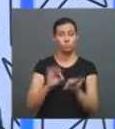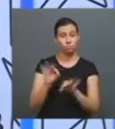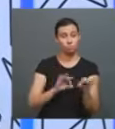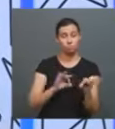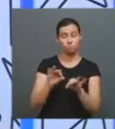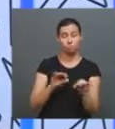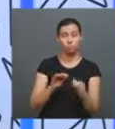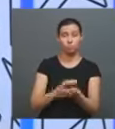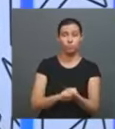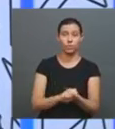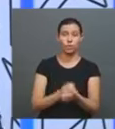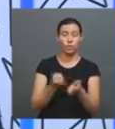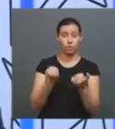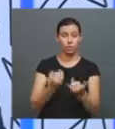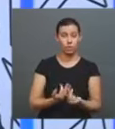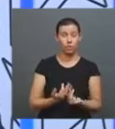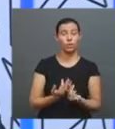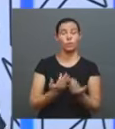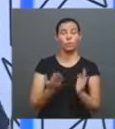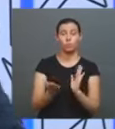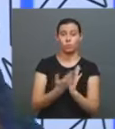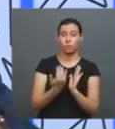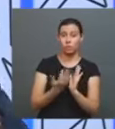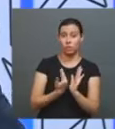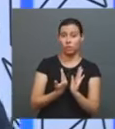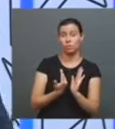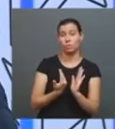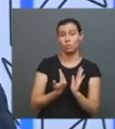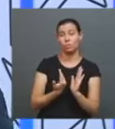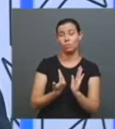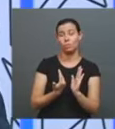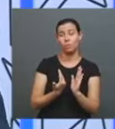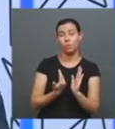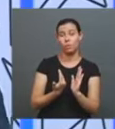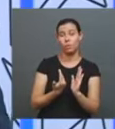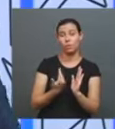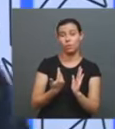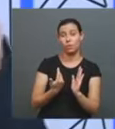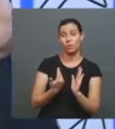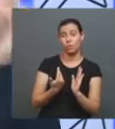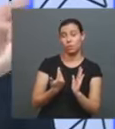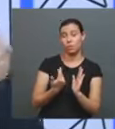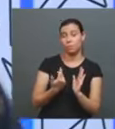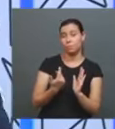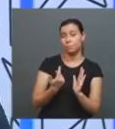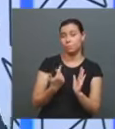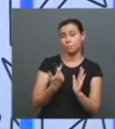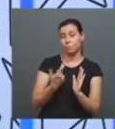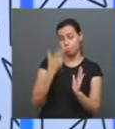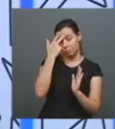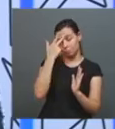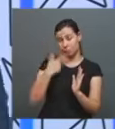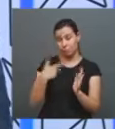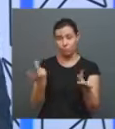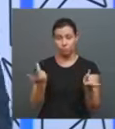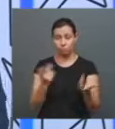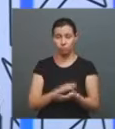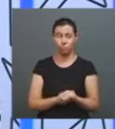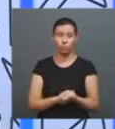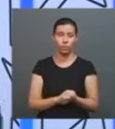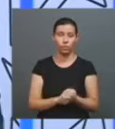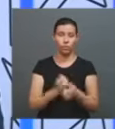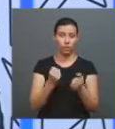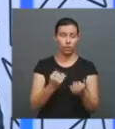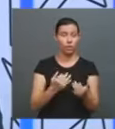pesquisa, sobre a noção do livro independente, do jornalismo tomar, o jornalista enquanto repórter especial, tomar o livro enquanto suporte